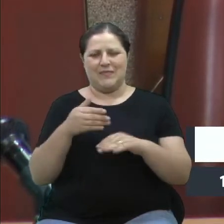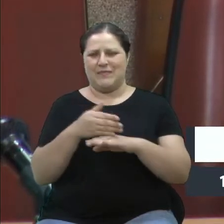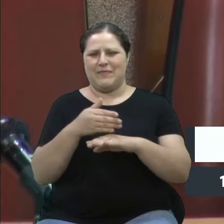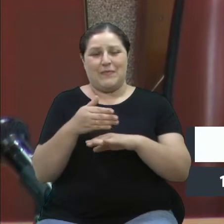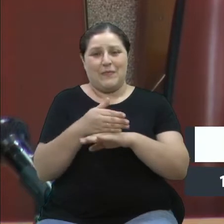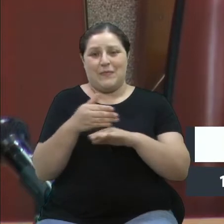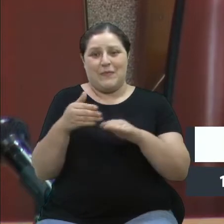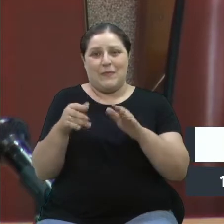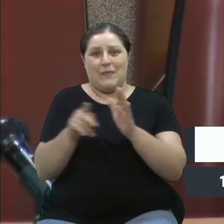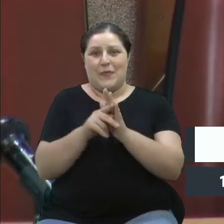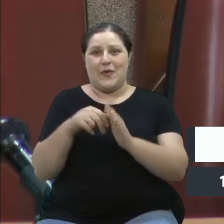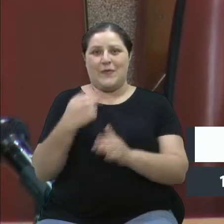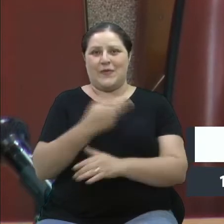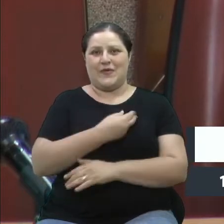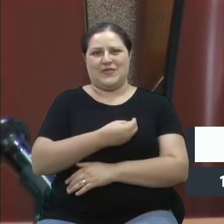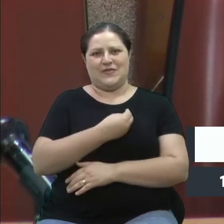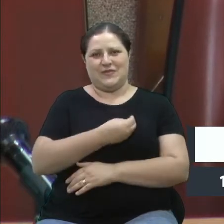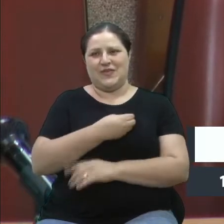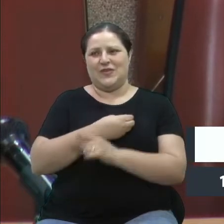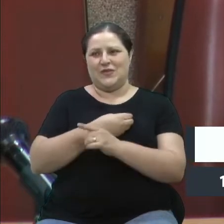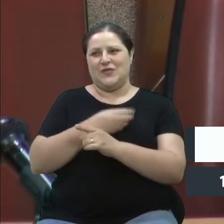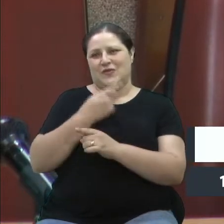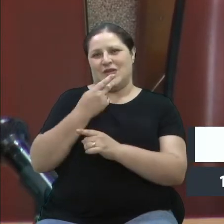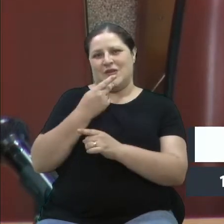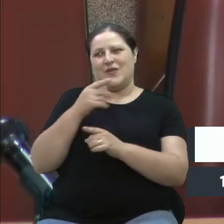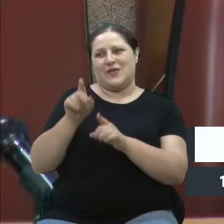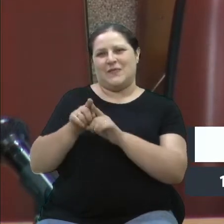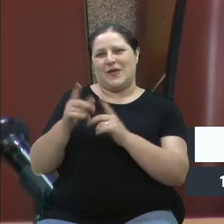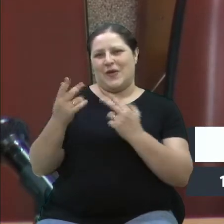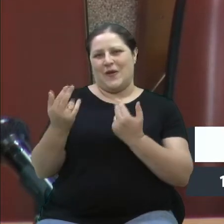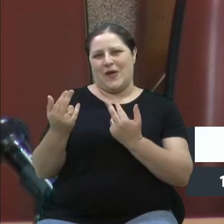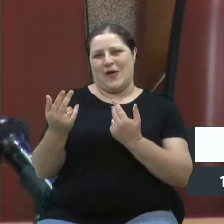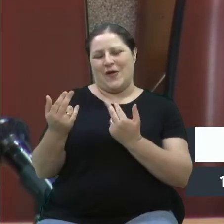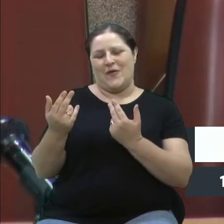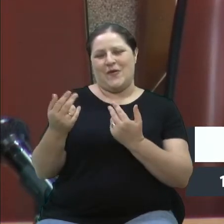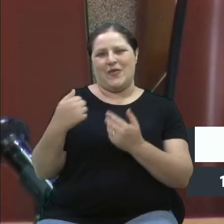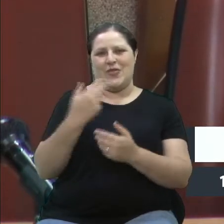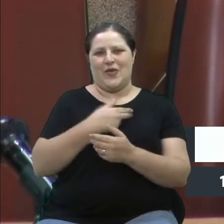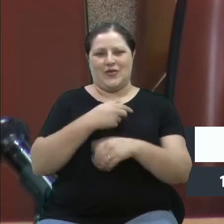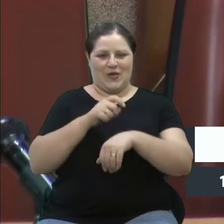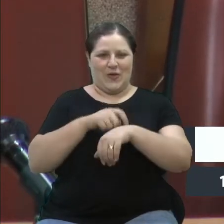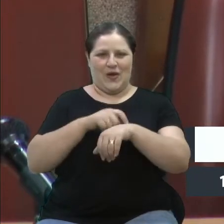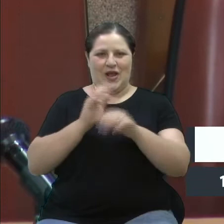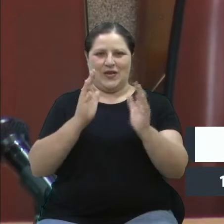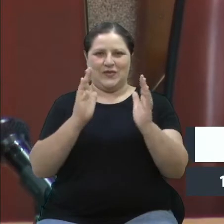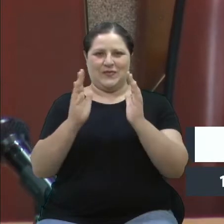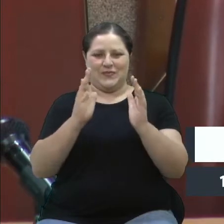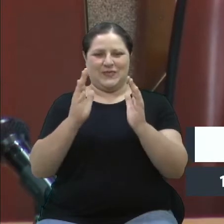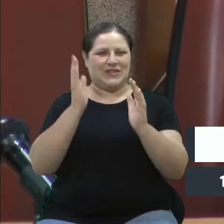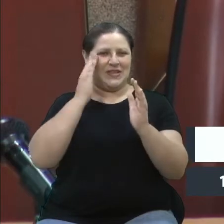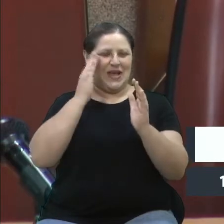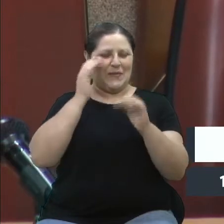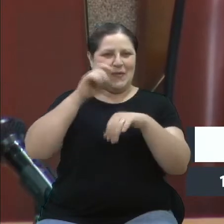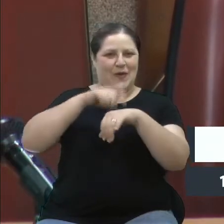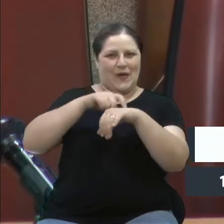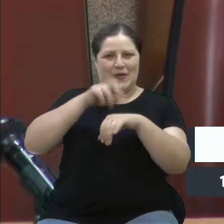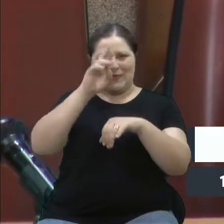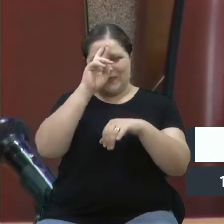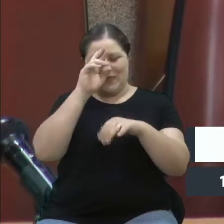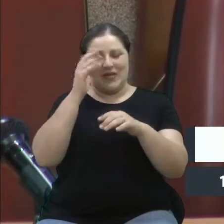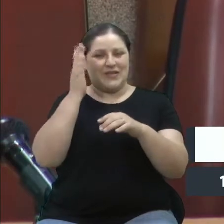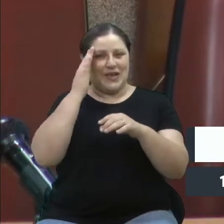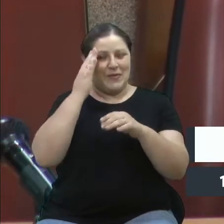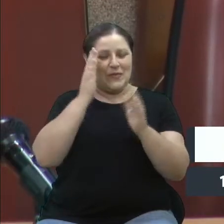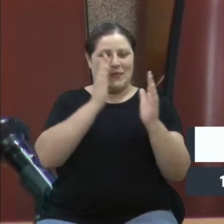dia a dia, da nossa vida, e como a senhora disse, eu ia até comentar sobre isso. A gente, muitas vezes, regula o nosso horário pelo Jornal do Almoço, até porque bloco ele está